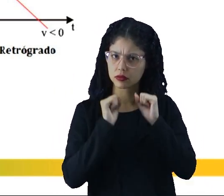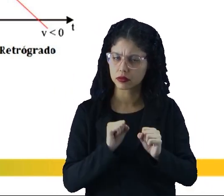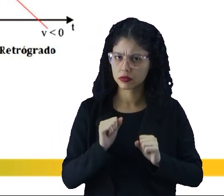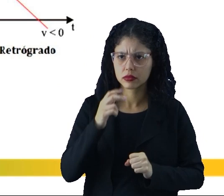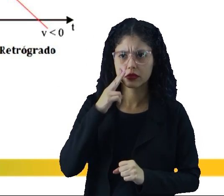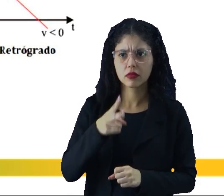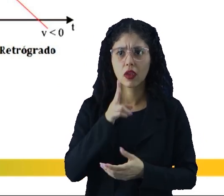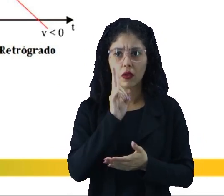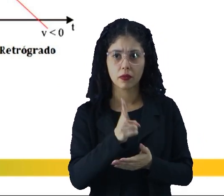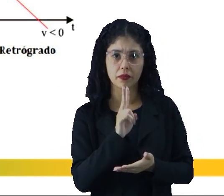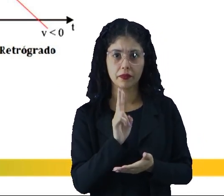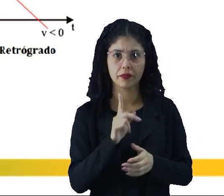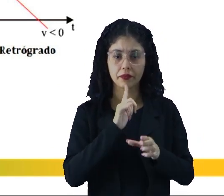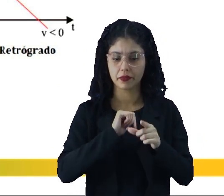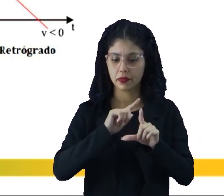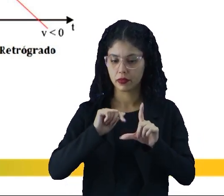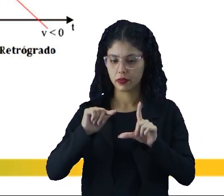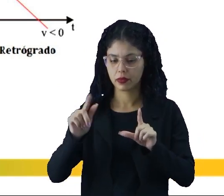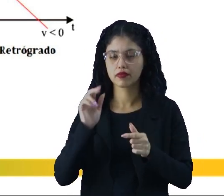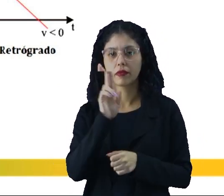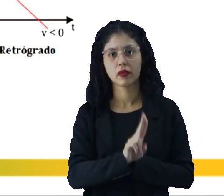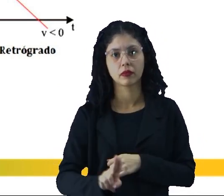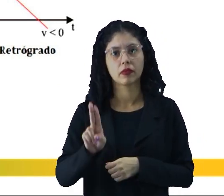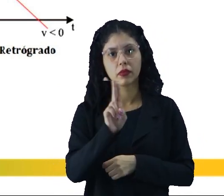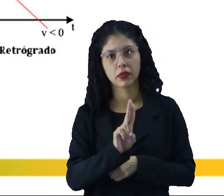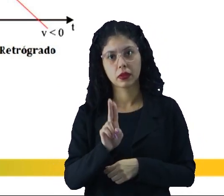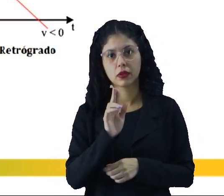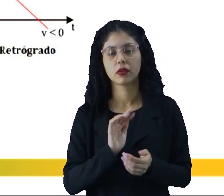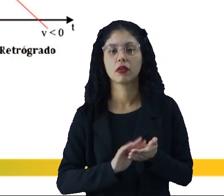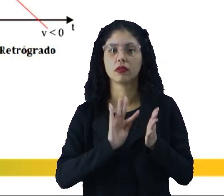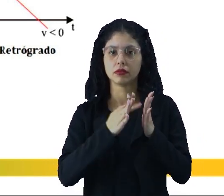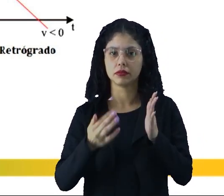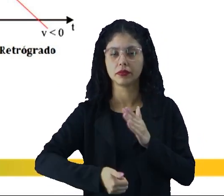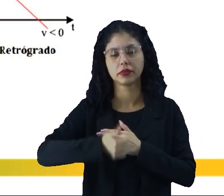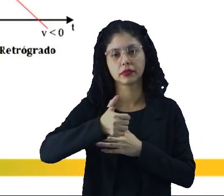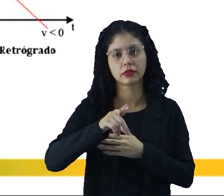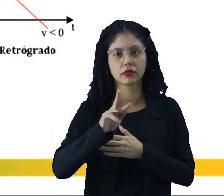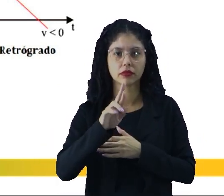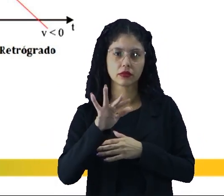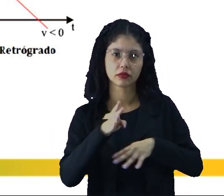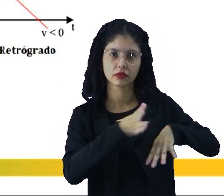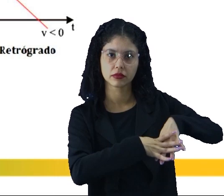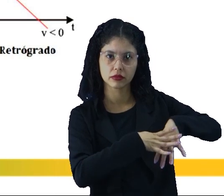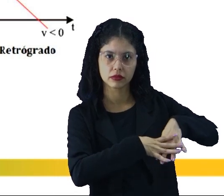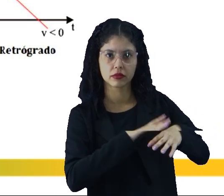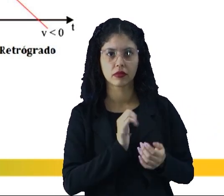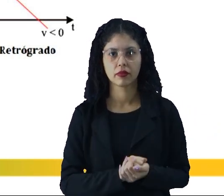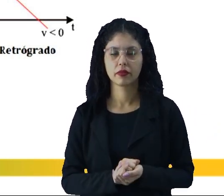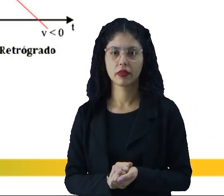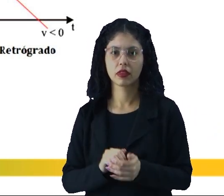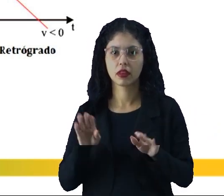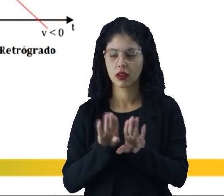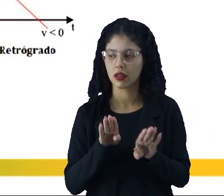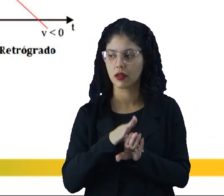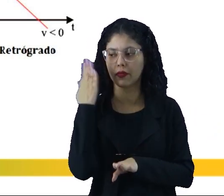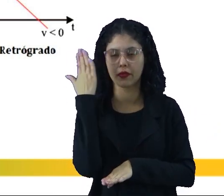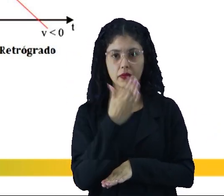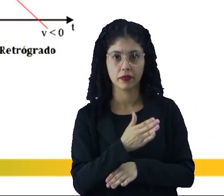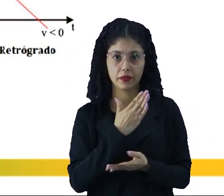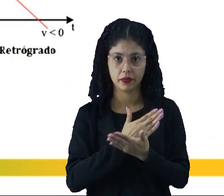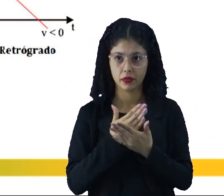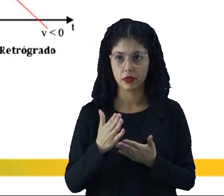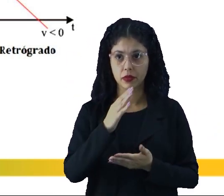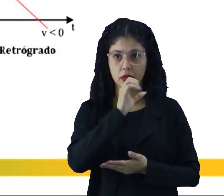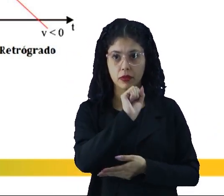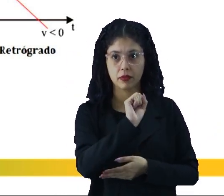podem ver que é o mesmo gráfico que a gente usa lá na função do primeiro grau da matemática. A reta também está começando ali